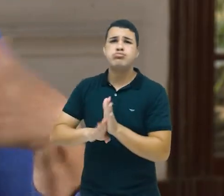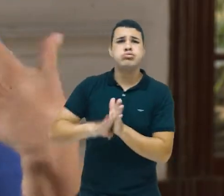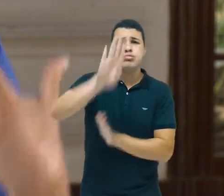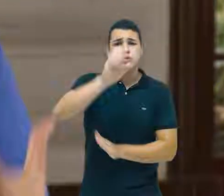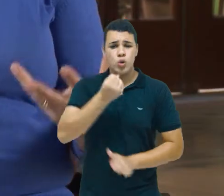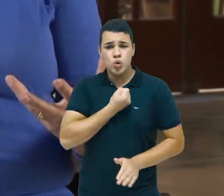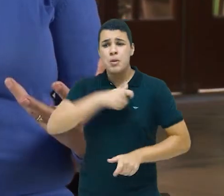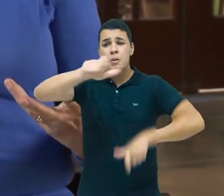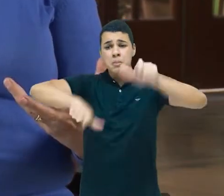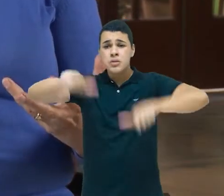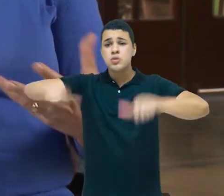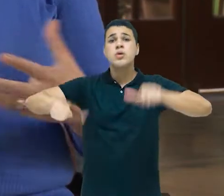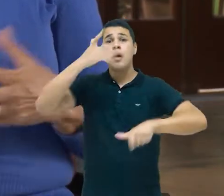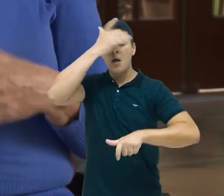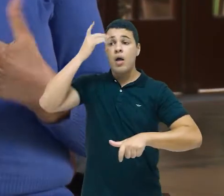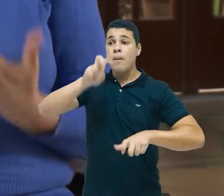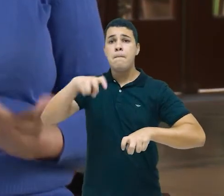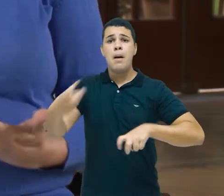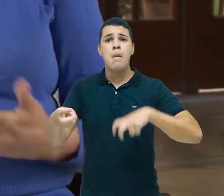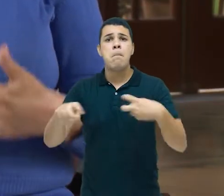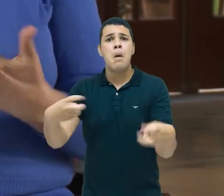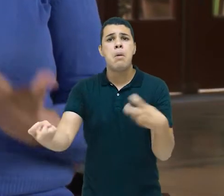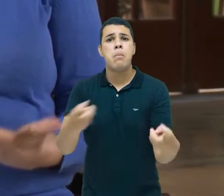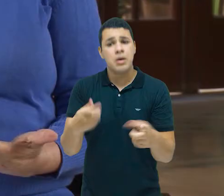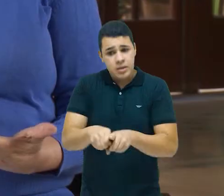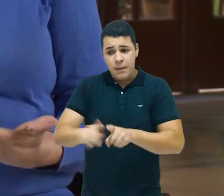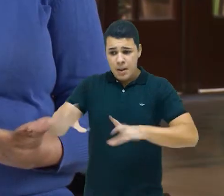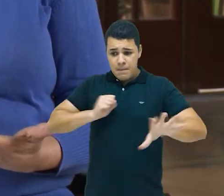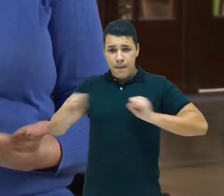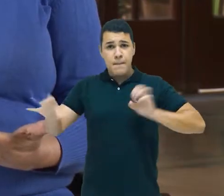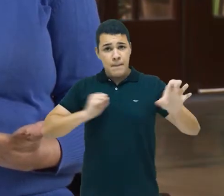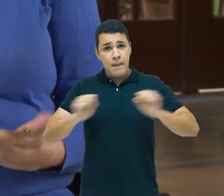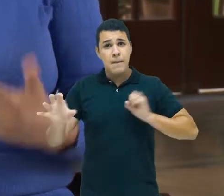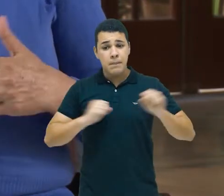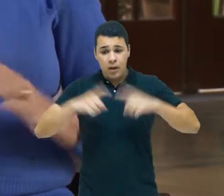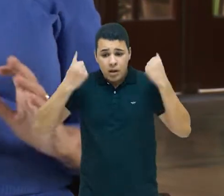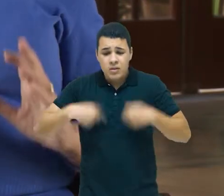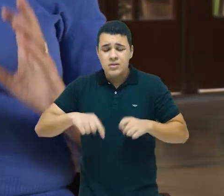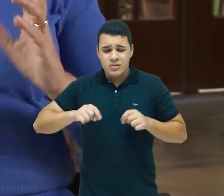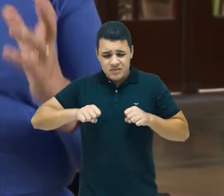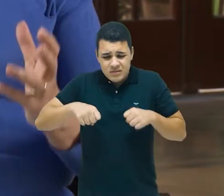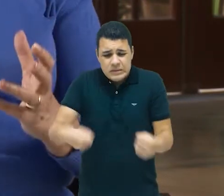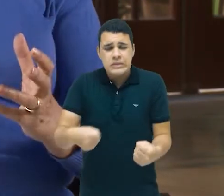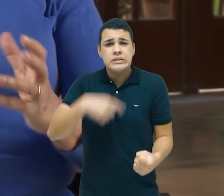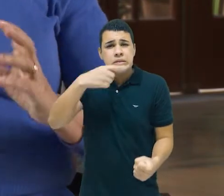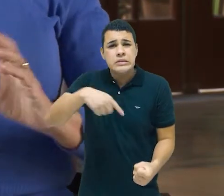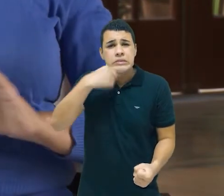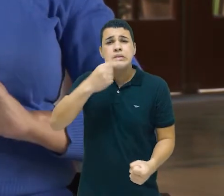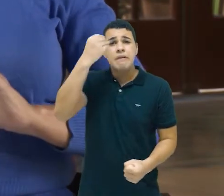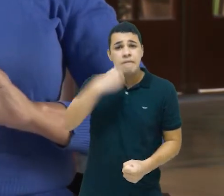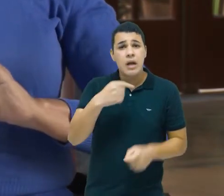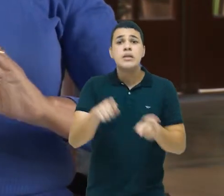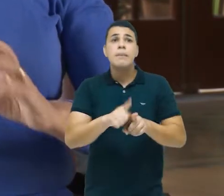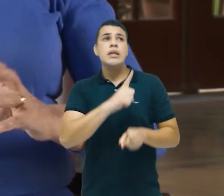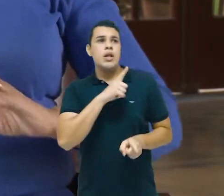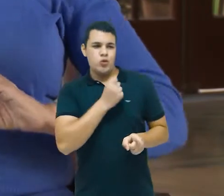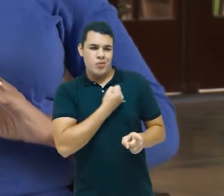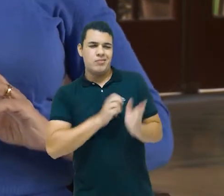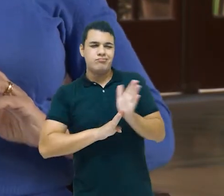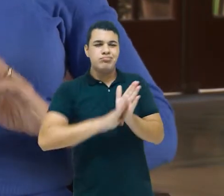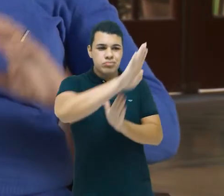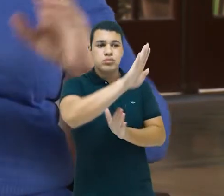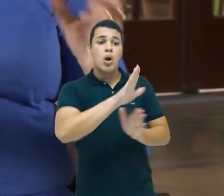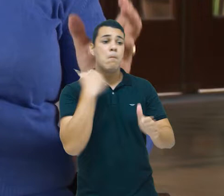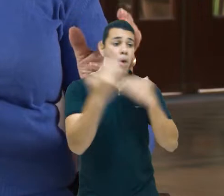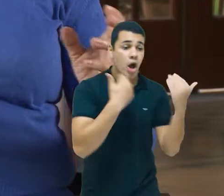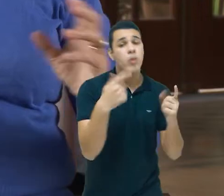de óbitos, e também com altas taxas de letalidade. Não só o maior número de óbitos, mas também no